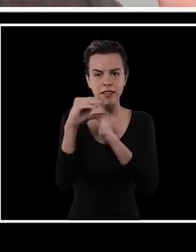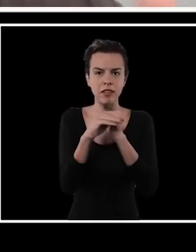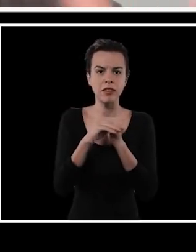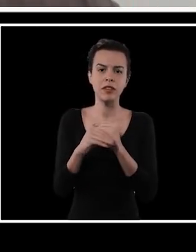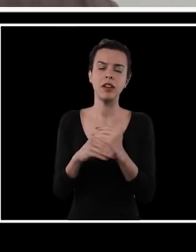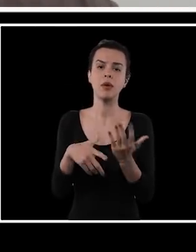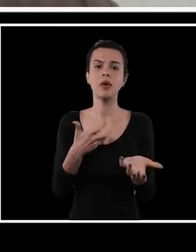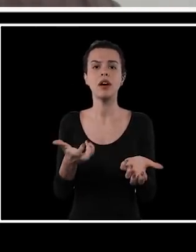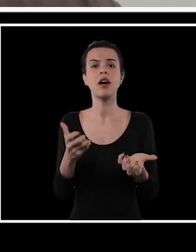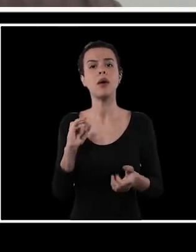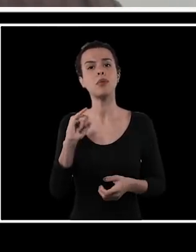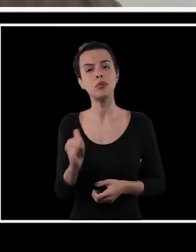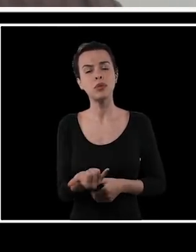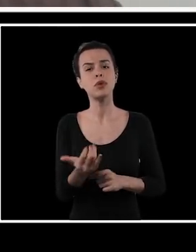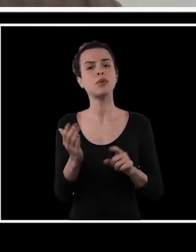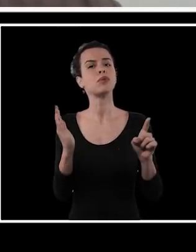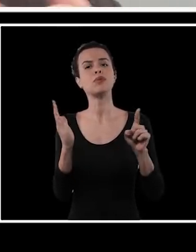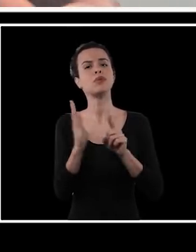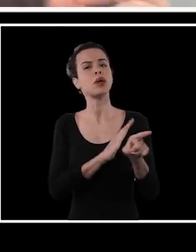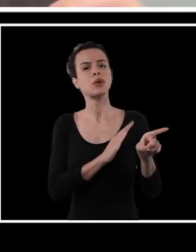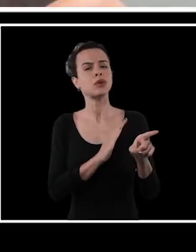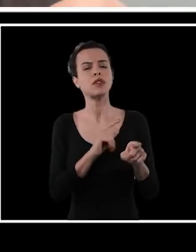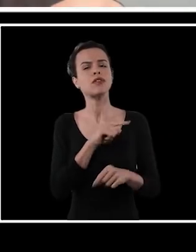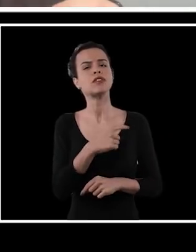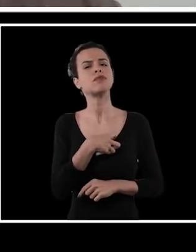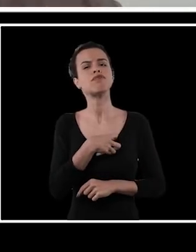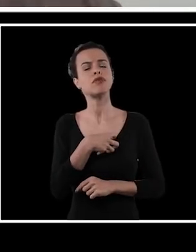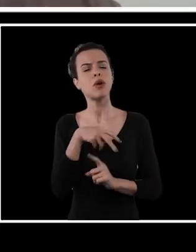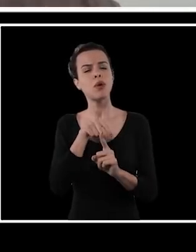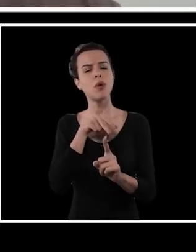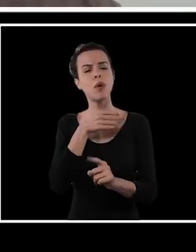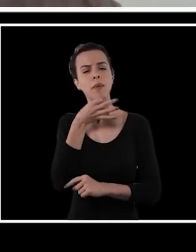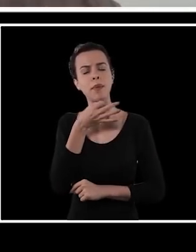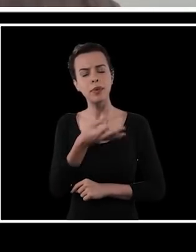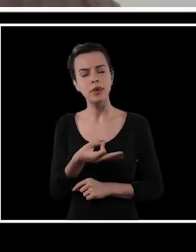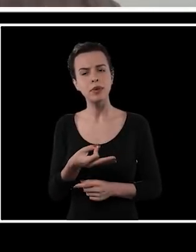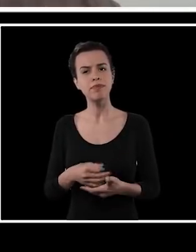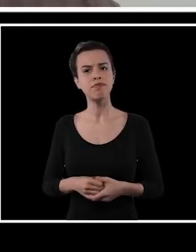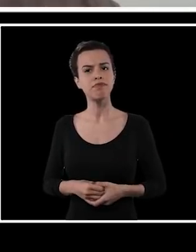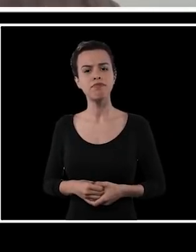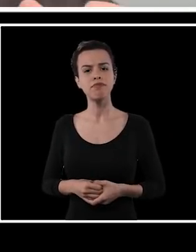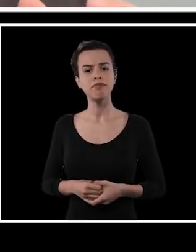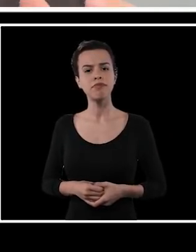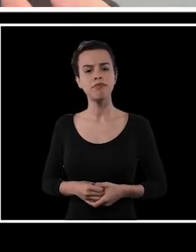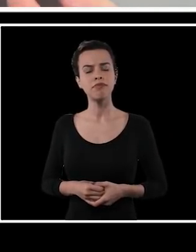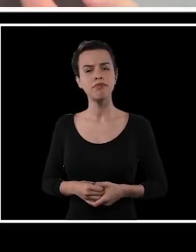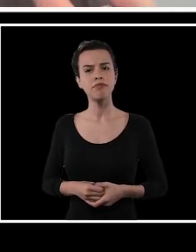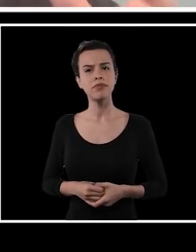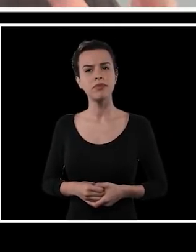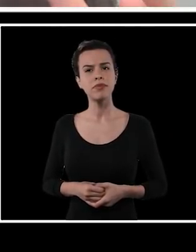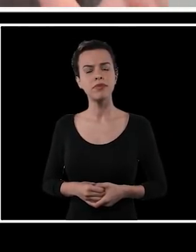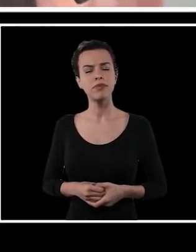querendo fazer a cabeça delas, eu queria aproveitar o gancho para te perguntar isso, como que você vê esse